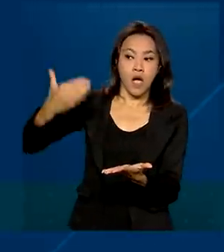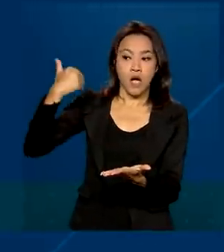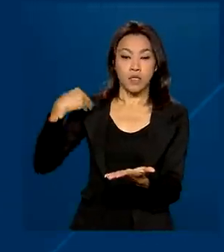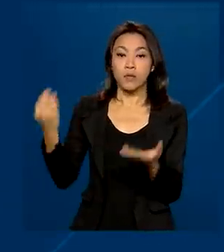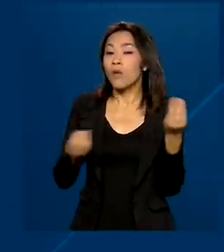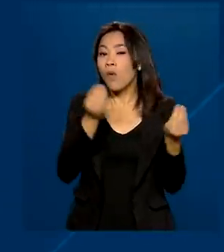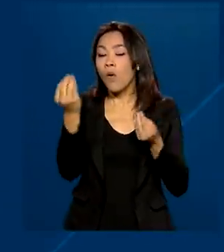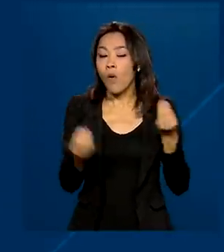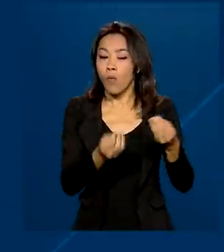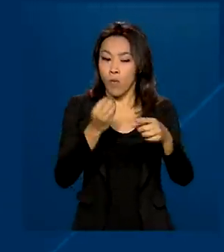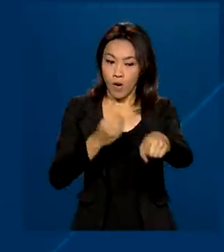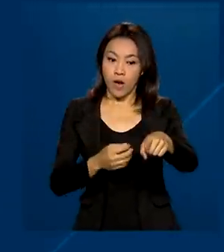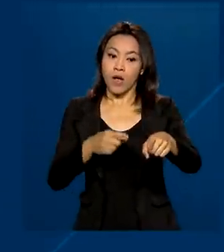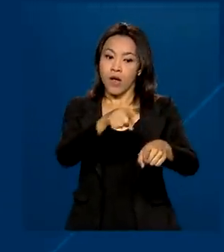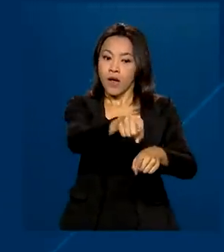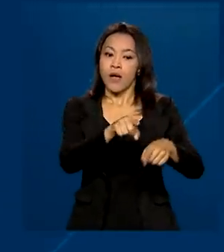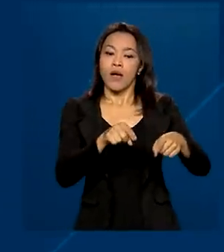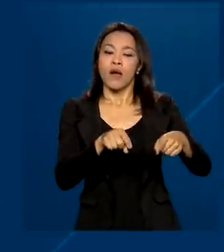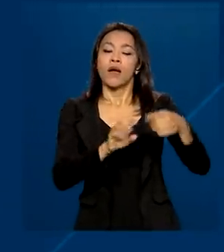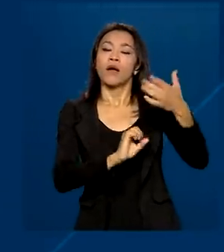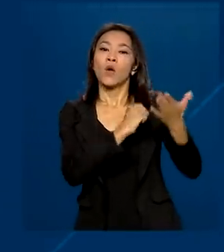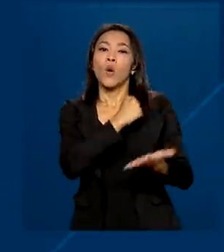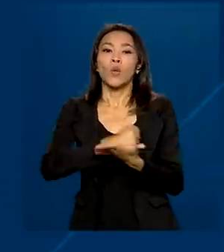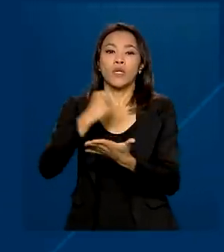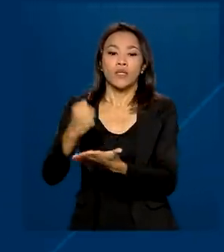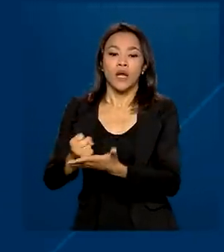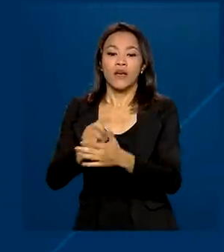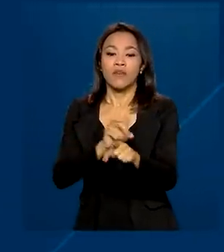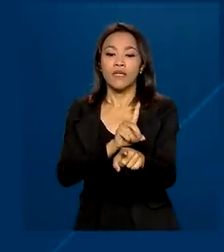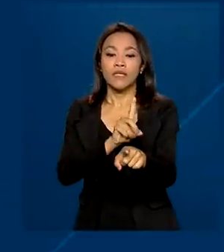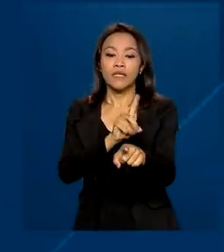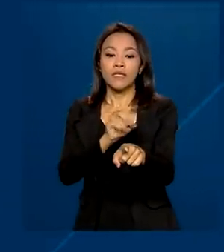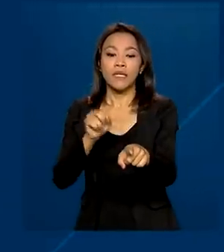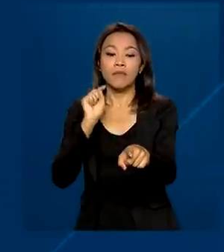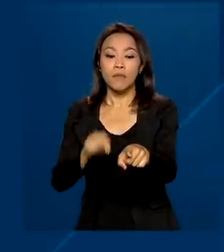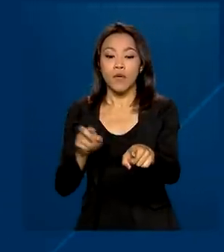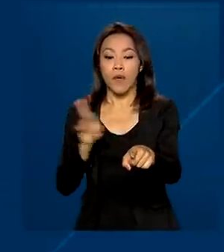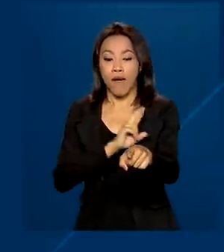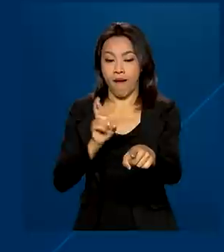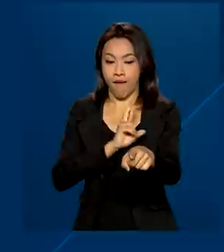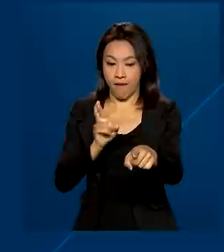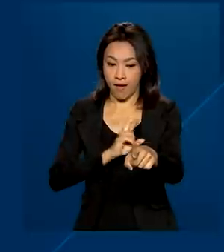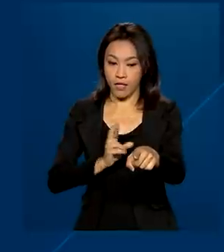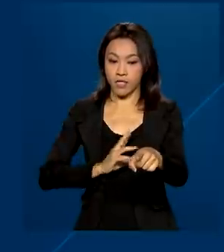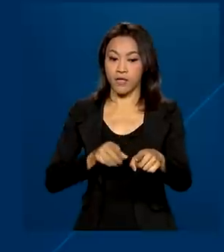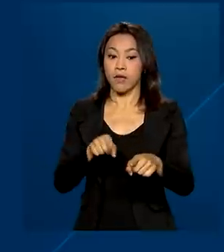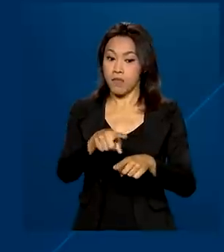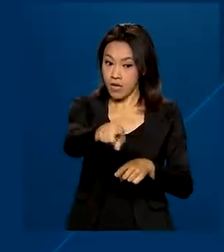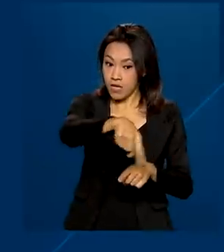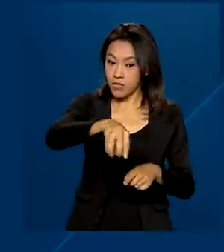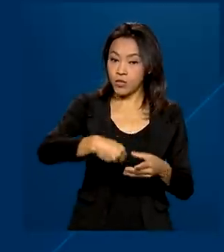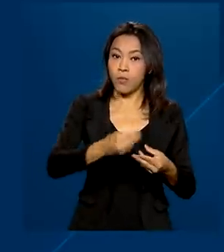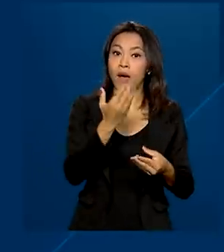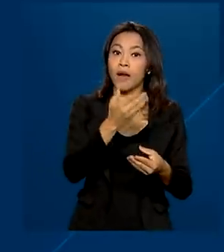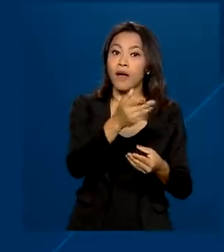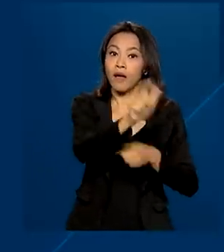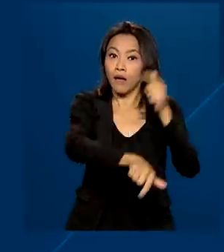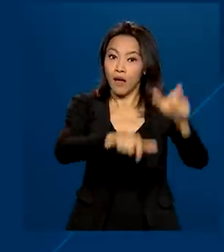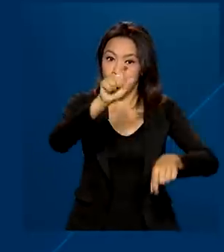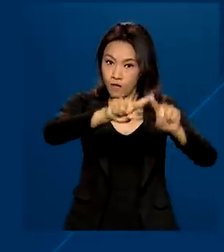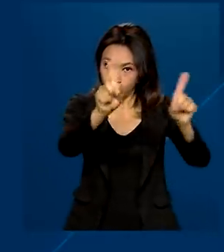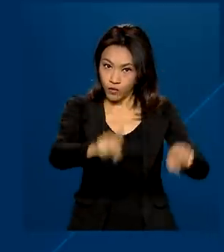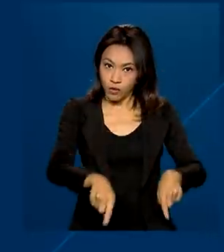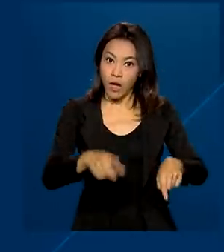assim. O empregador contratava, por exemplo, R 100 mil em vale, refeição e alimentação para os funcionários. E muitas vezes